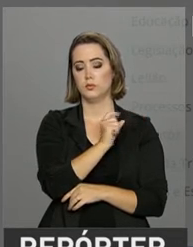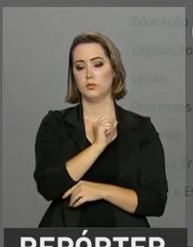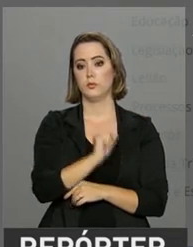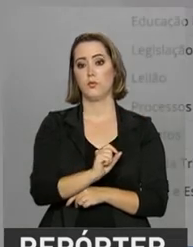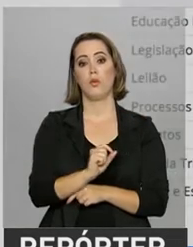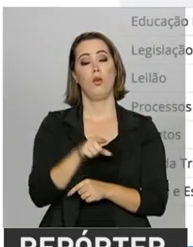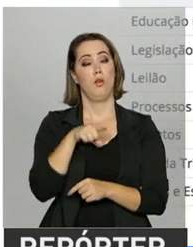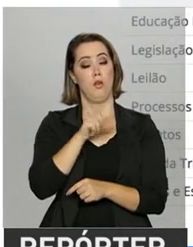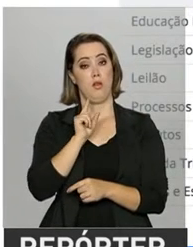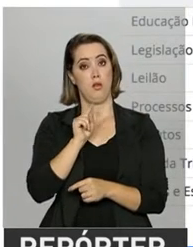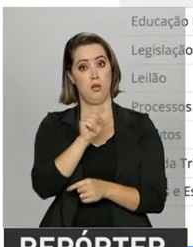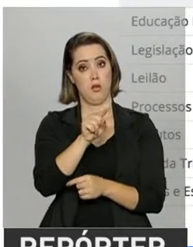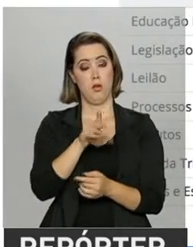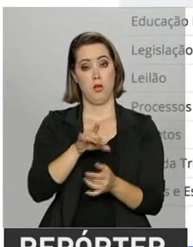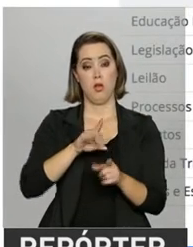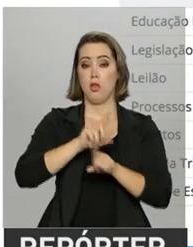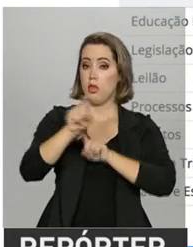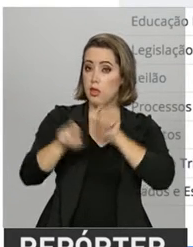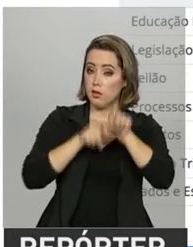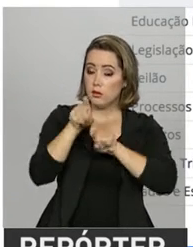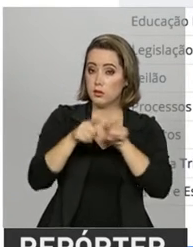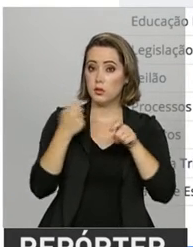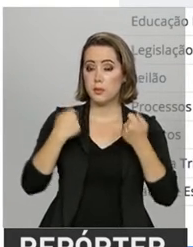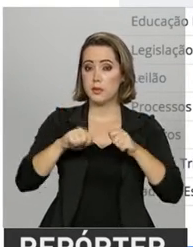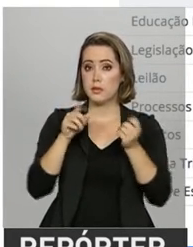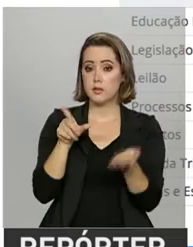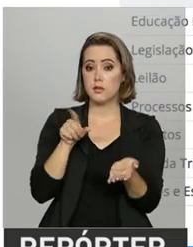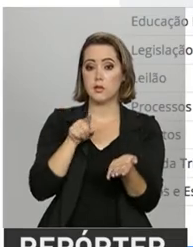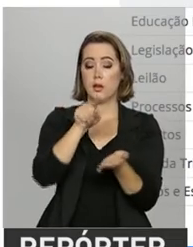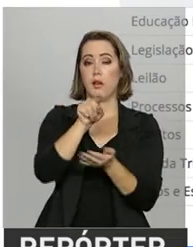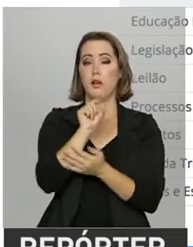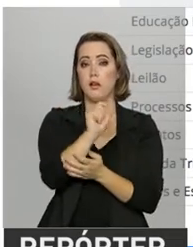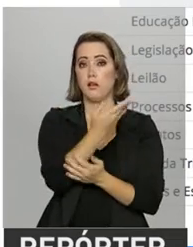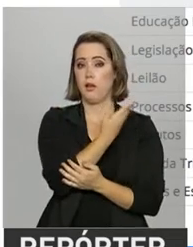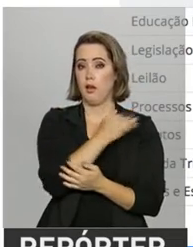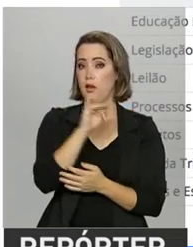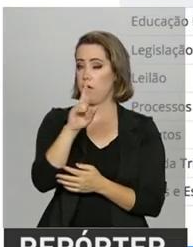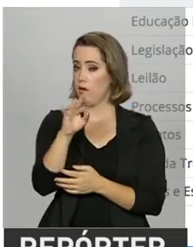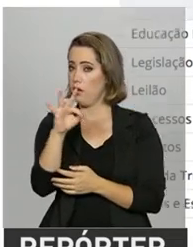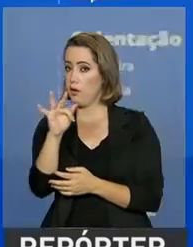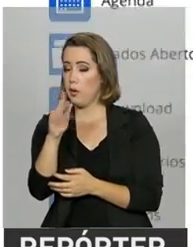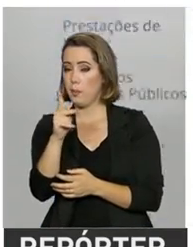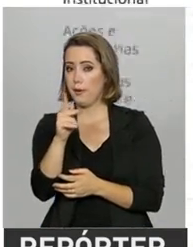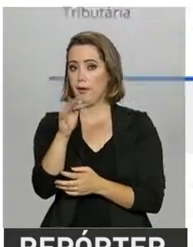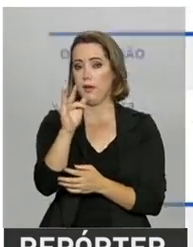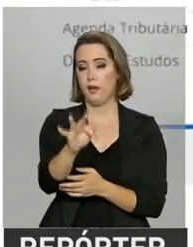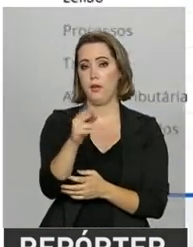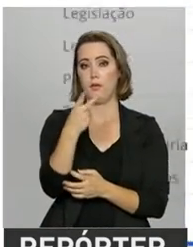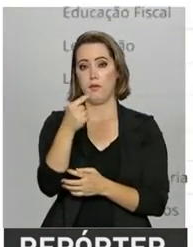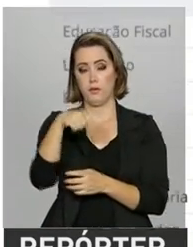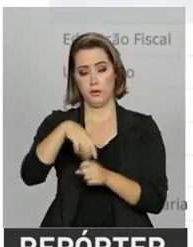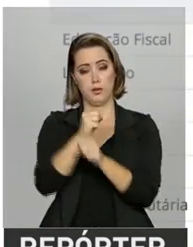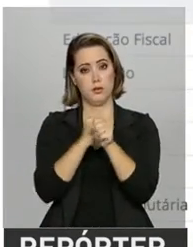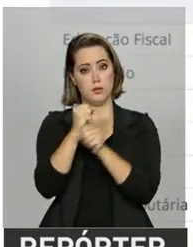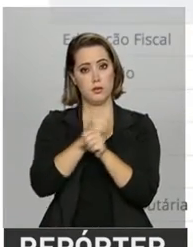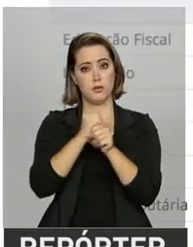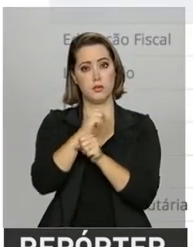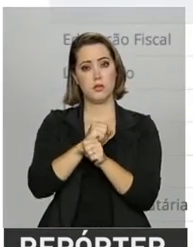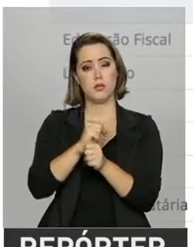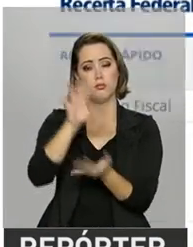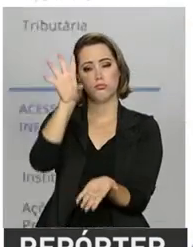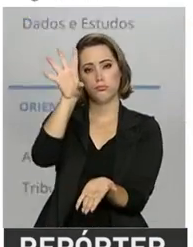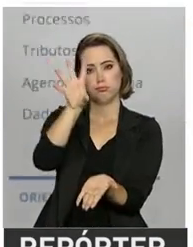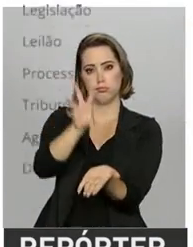.br. Na página, o contribuinte deve clicar na seção IRPF 2017 e em Download do programa.